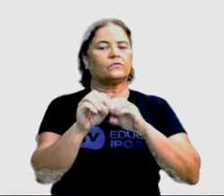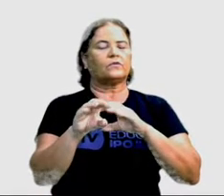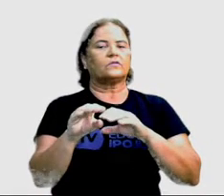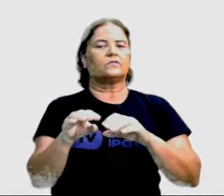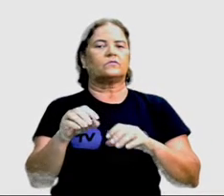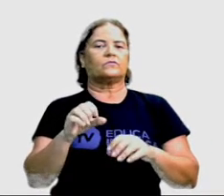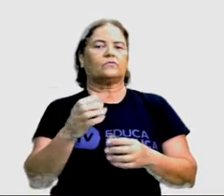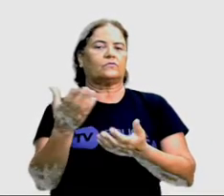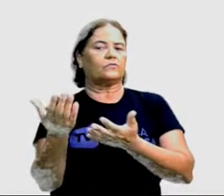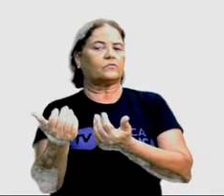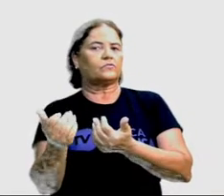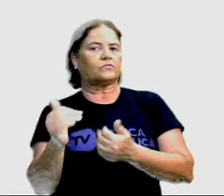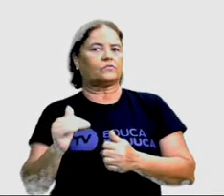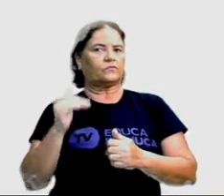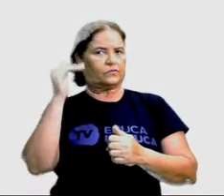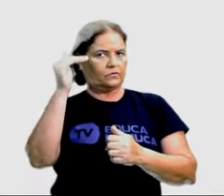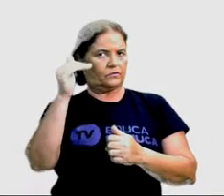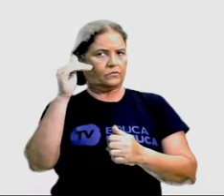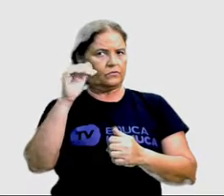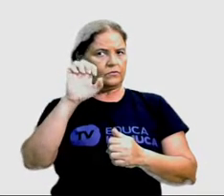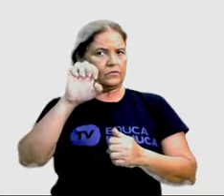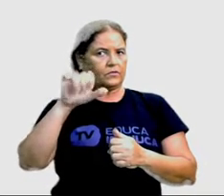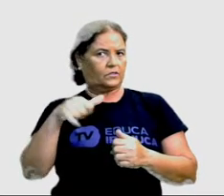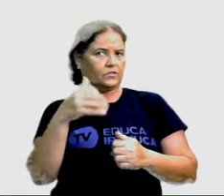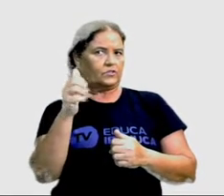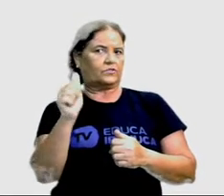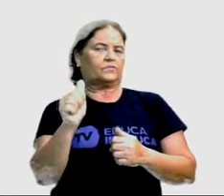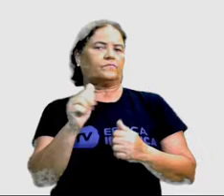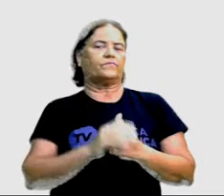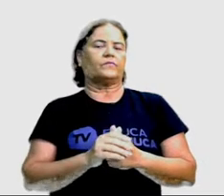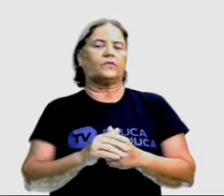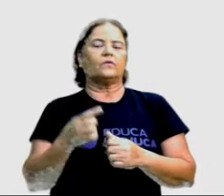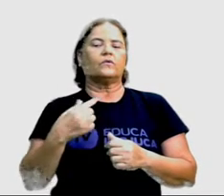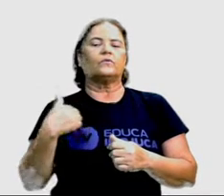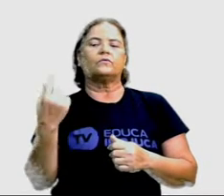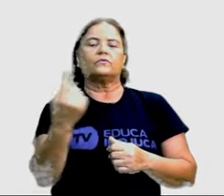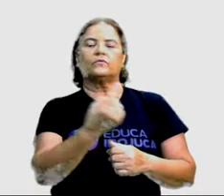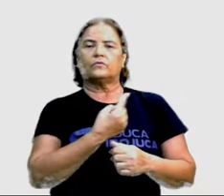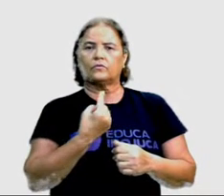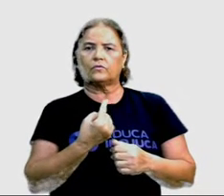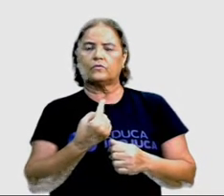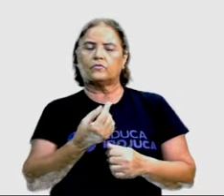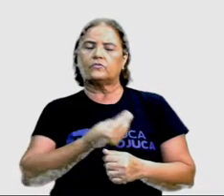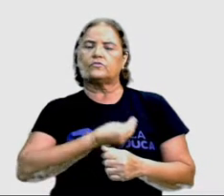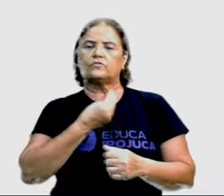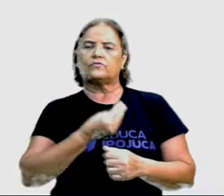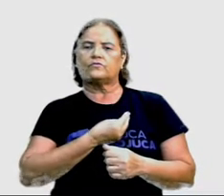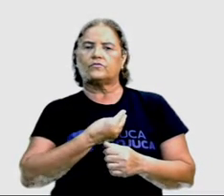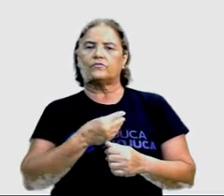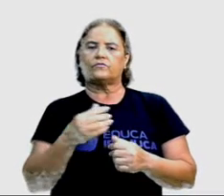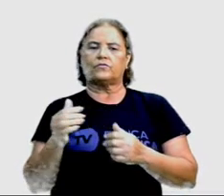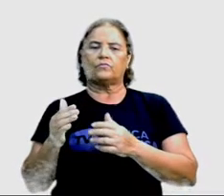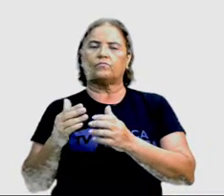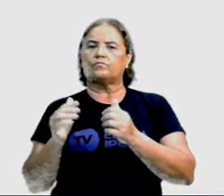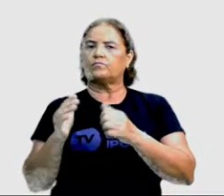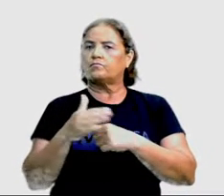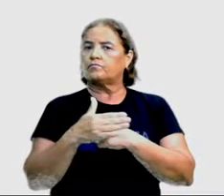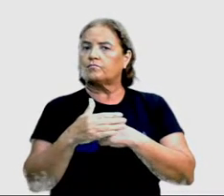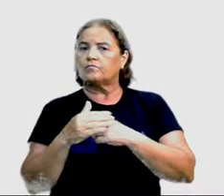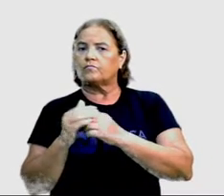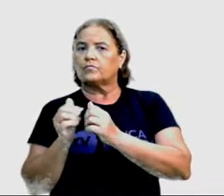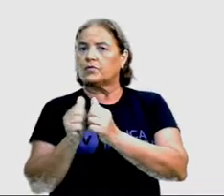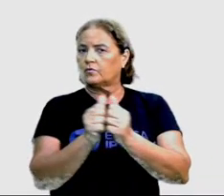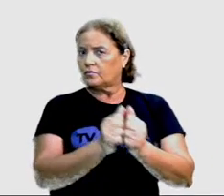EJA. Quando a gente convive em companheirismo, em respeito e valorização às diferenças,